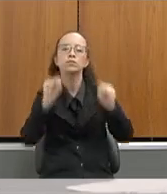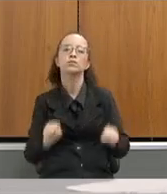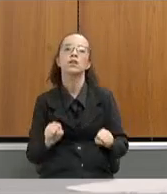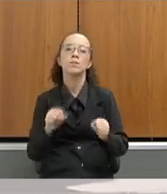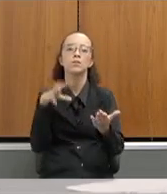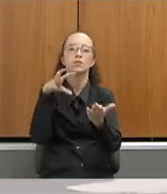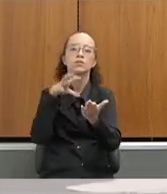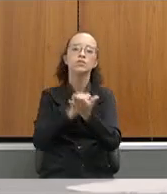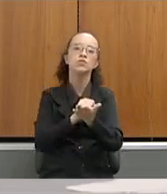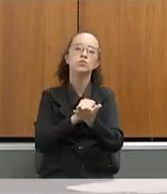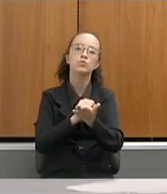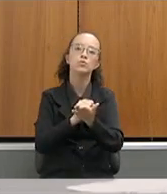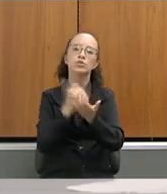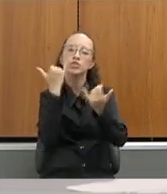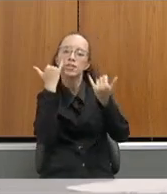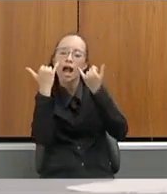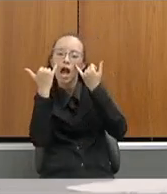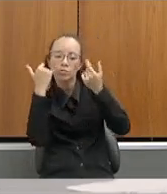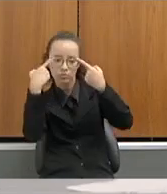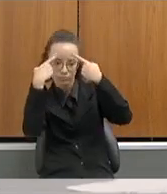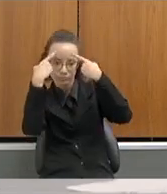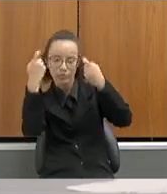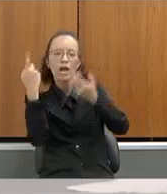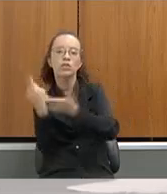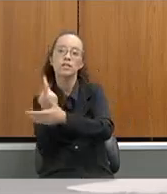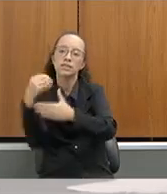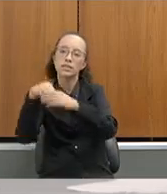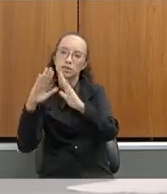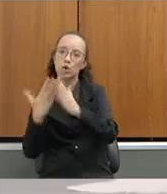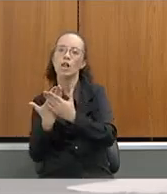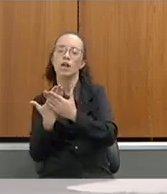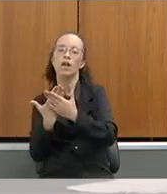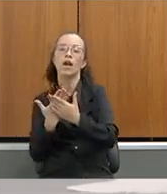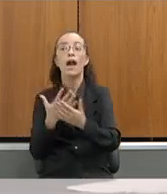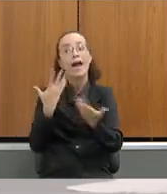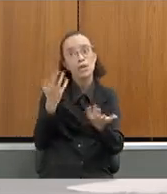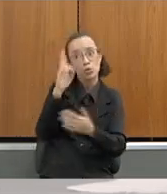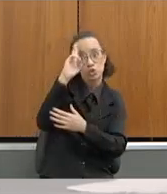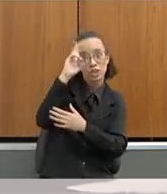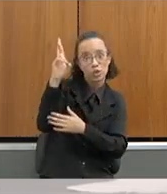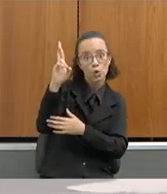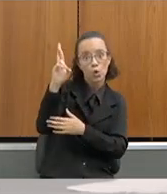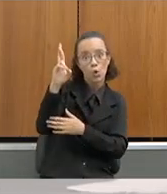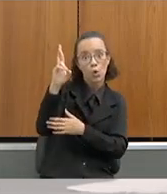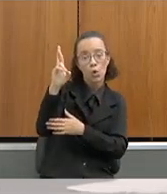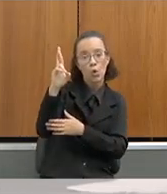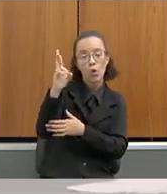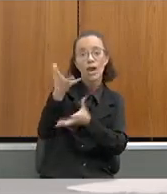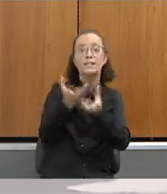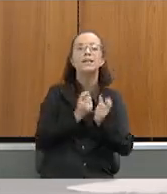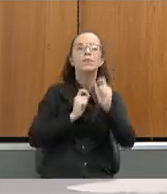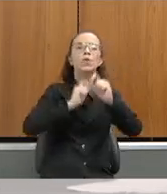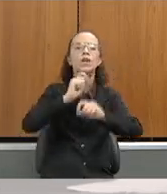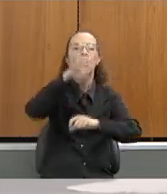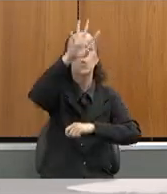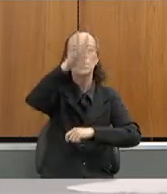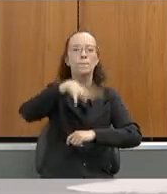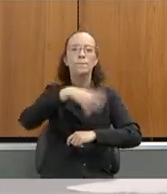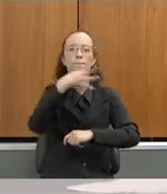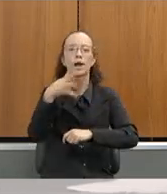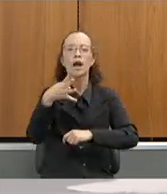registro dos atos de violência que acontecem dentro da escola e que o diretor recebe o protocolo como que ele deve